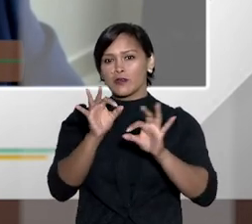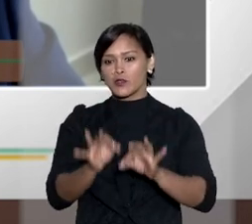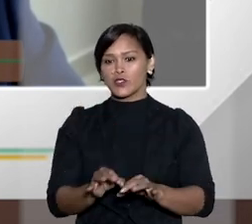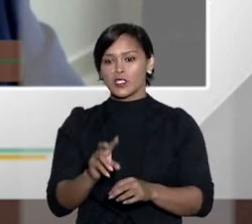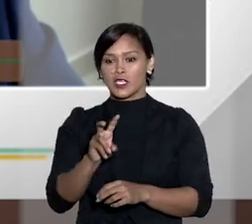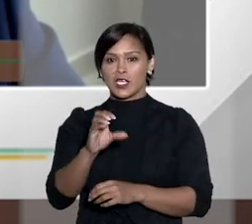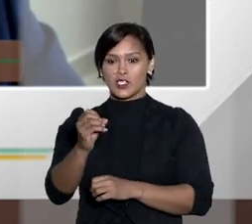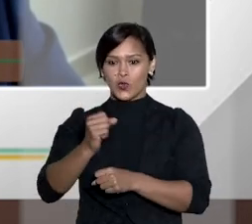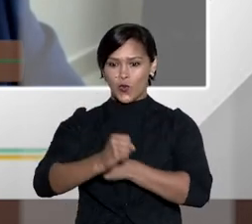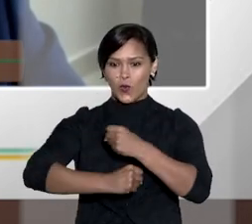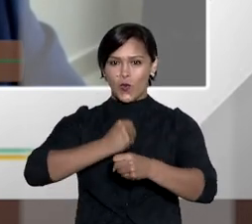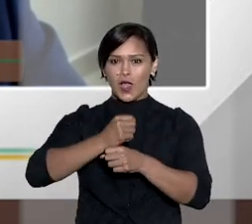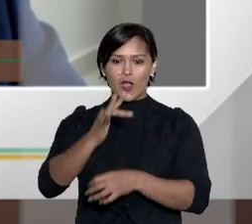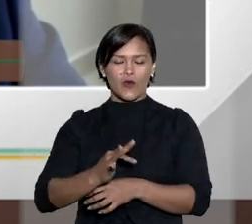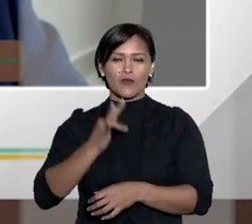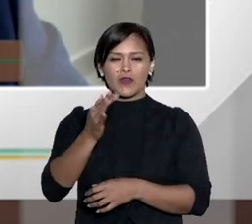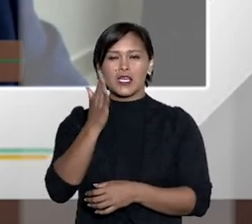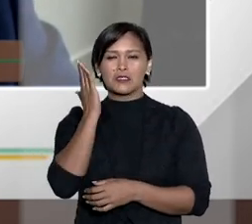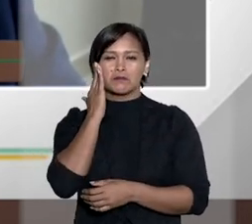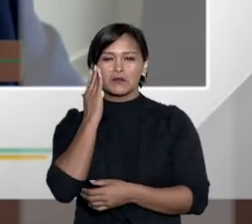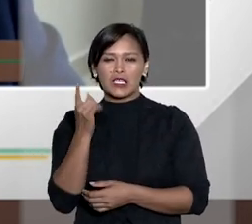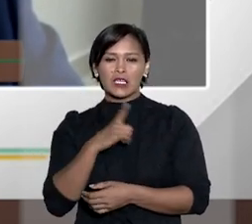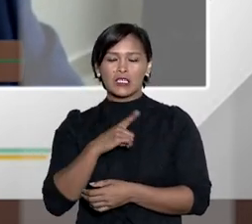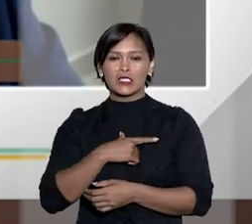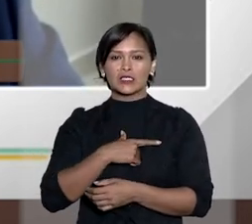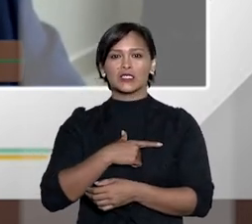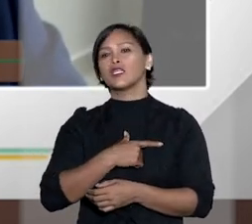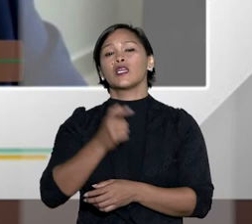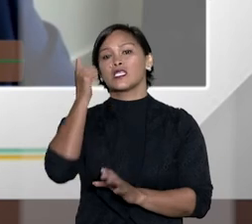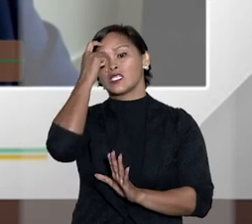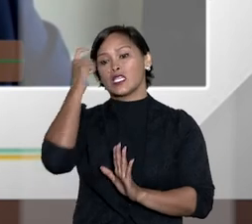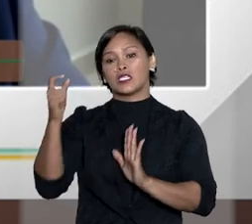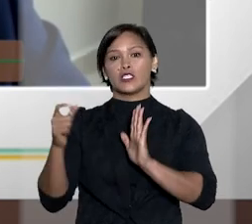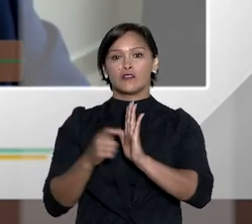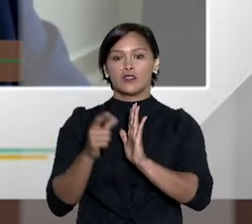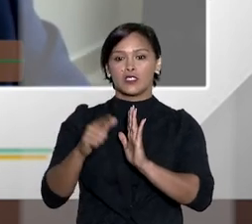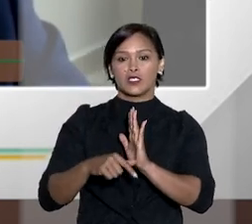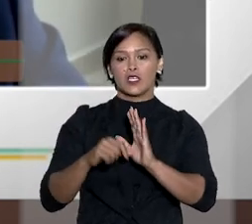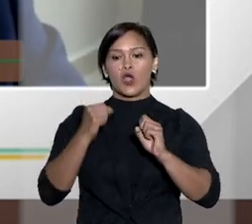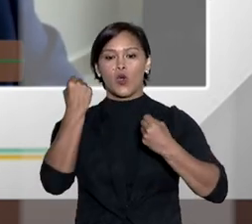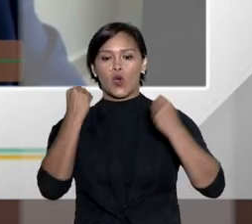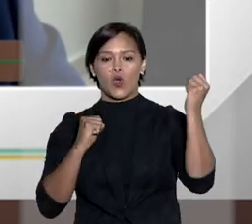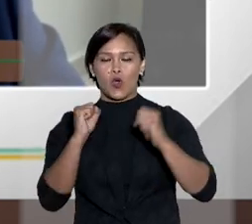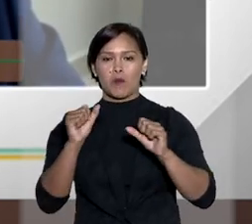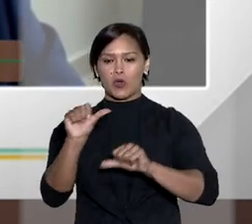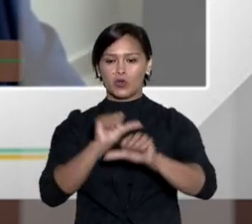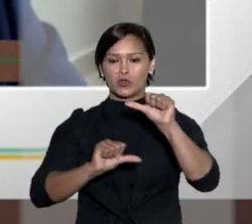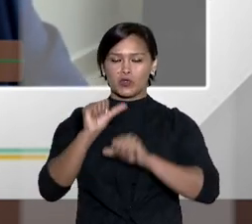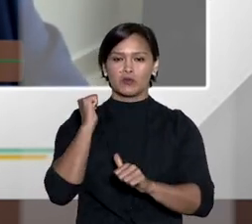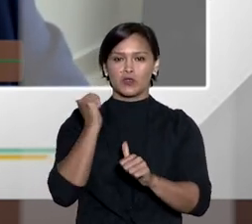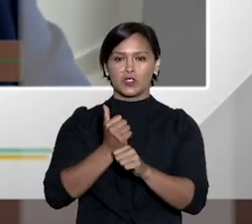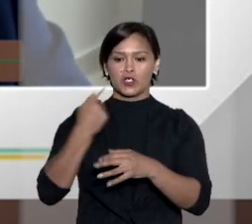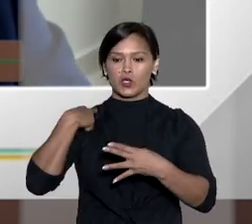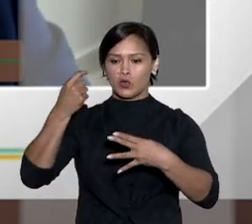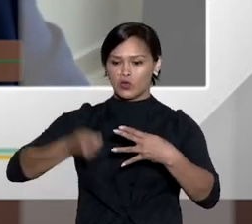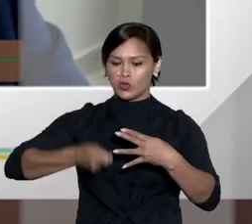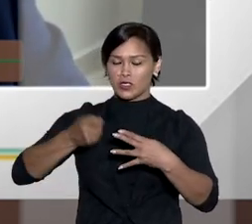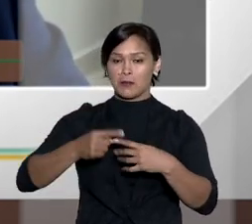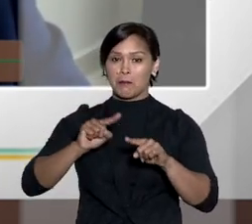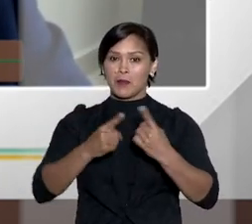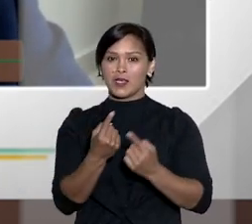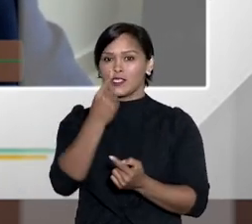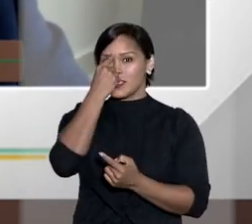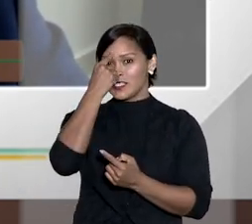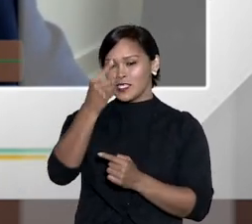imaginarmos nosso sistema de justiça daqui a 50 anos a gente não sabe se vai ter inteligência artificial roubou no lugar de um